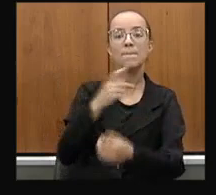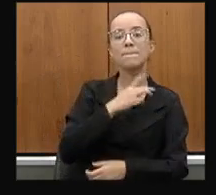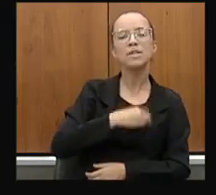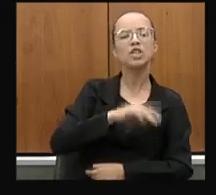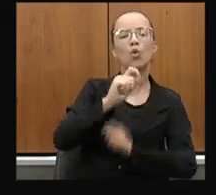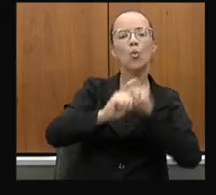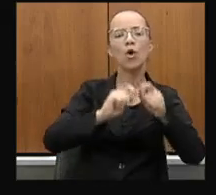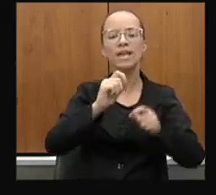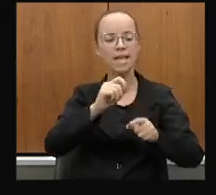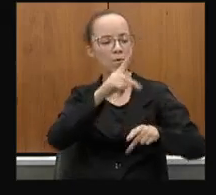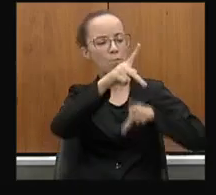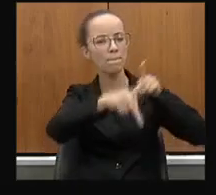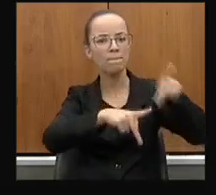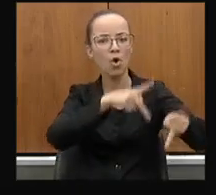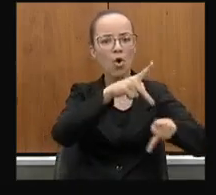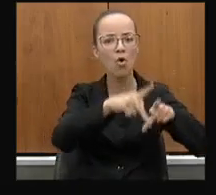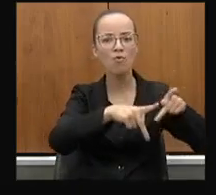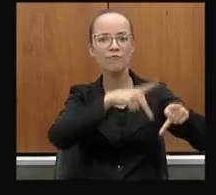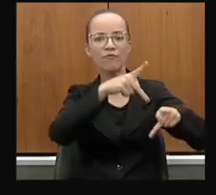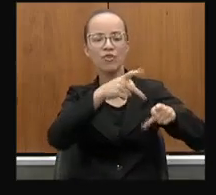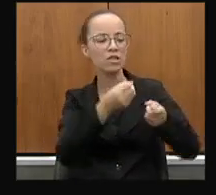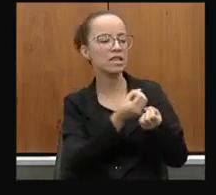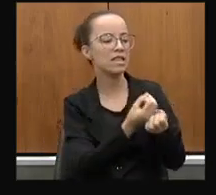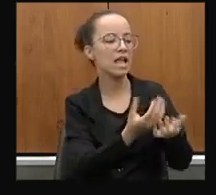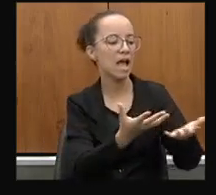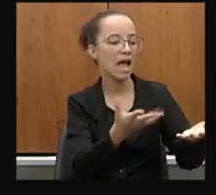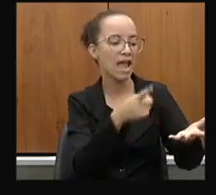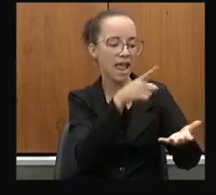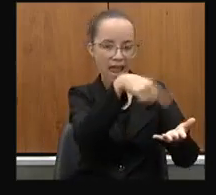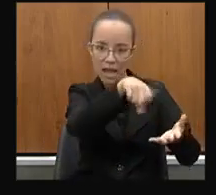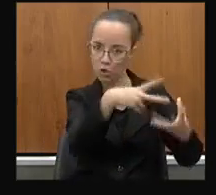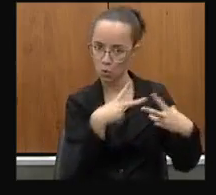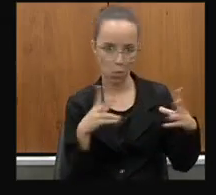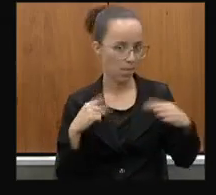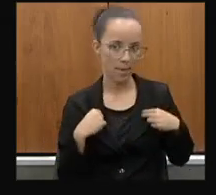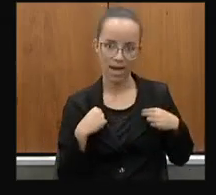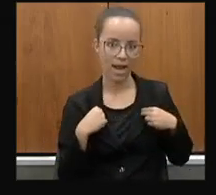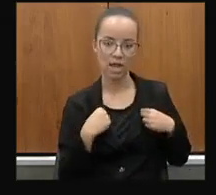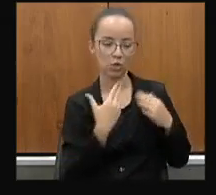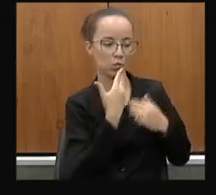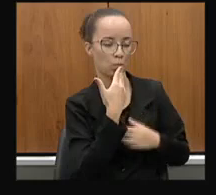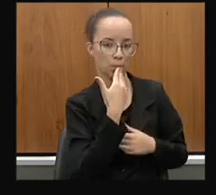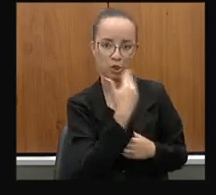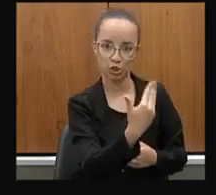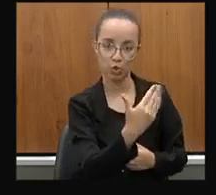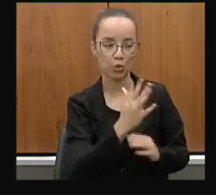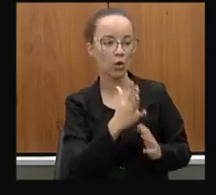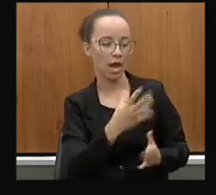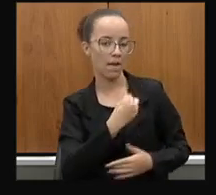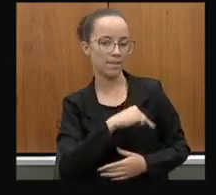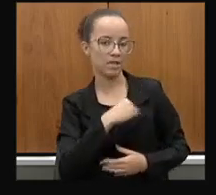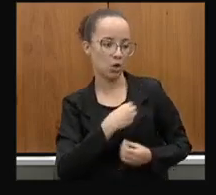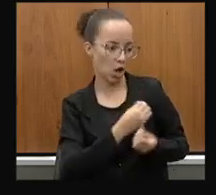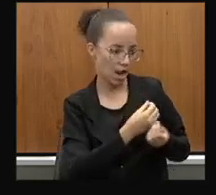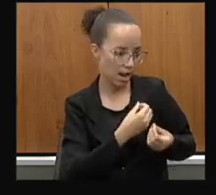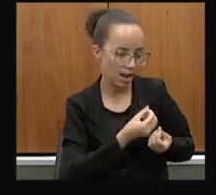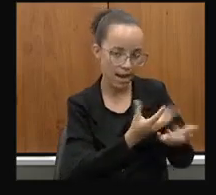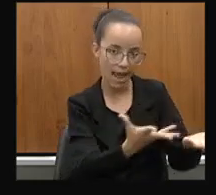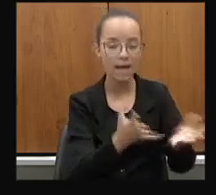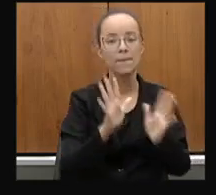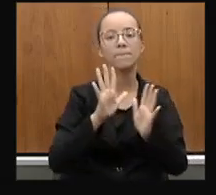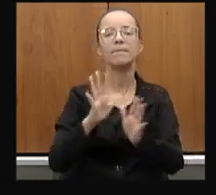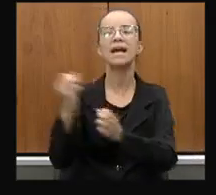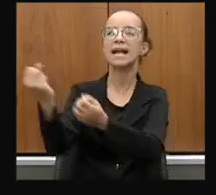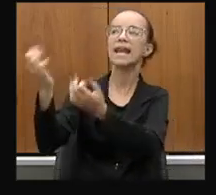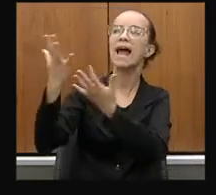o que eles não merecem, o que não estão pedindo, essa é a misericórdia. Graça é dar ao povo